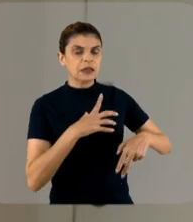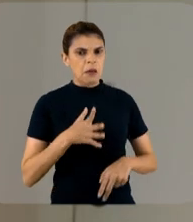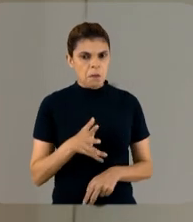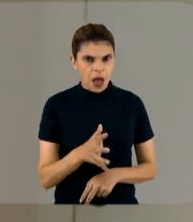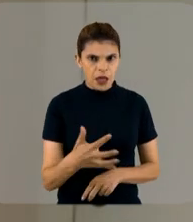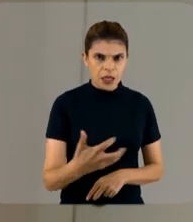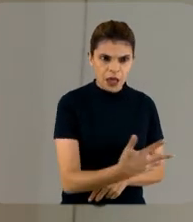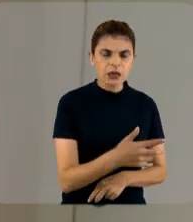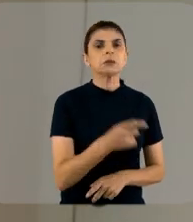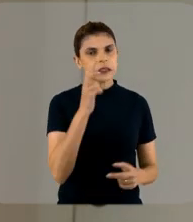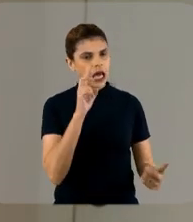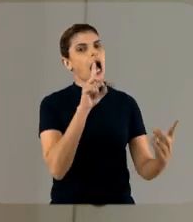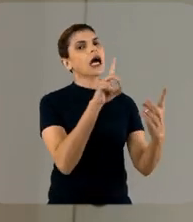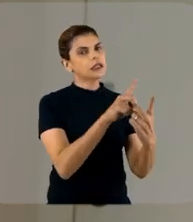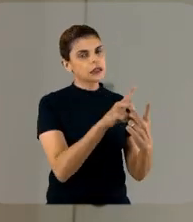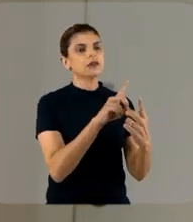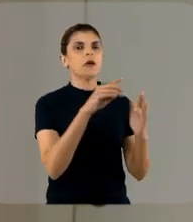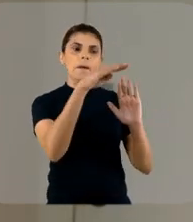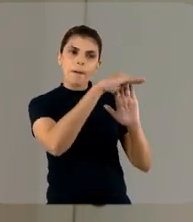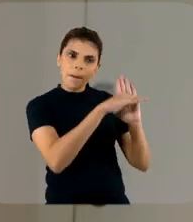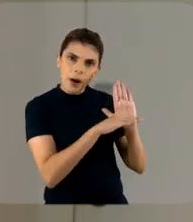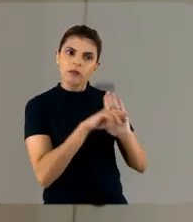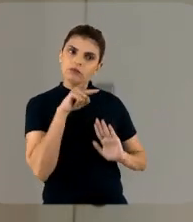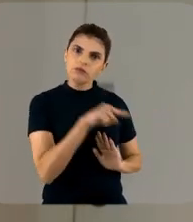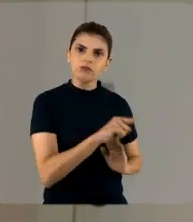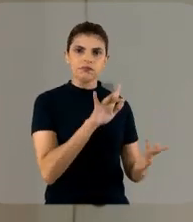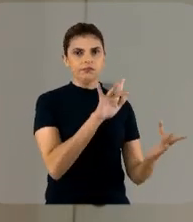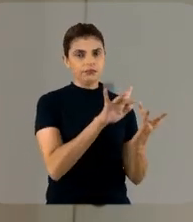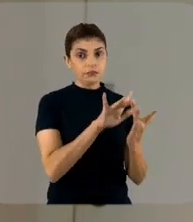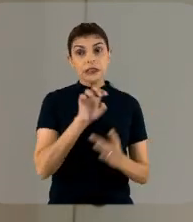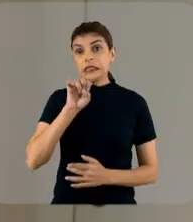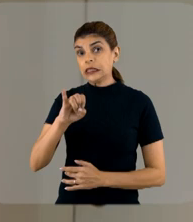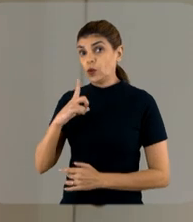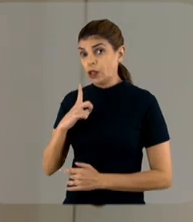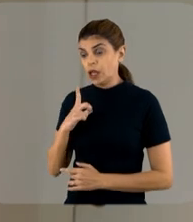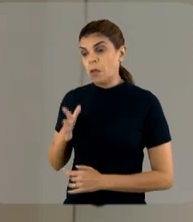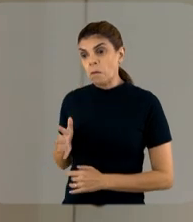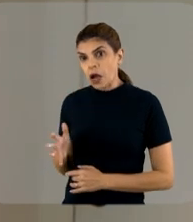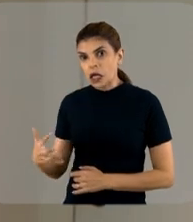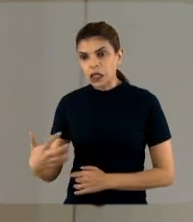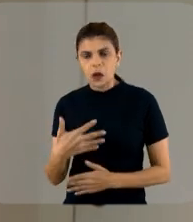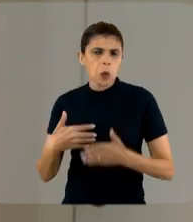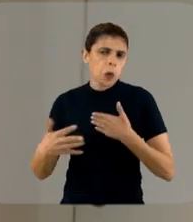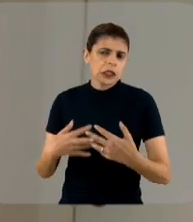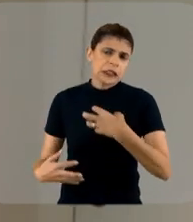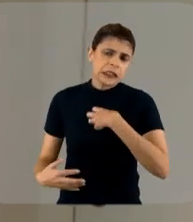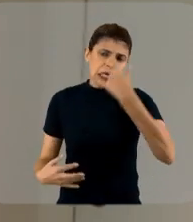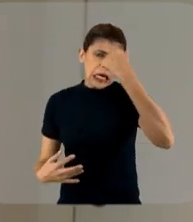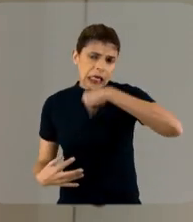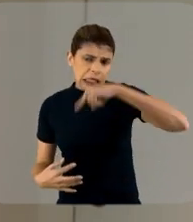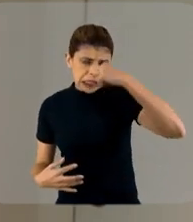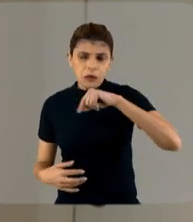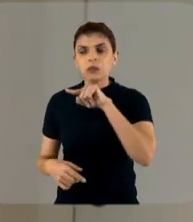bactéria multiresistente, ela vai ser atendida conforme as precauções de contato. Mas se eu tenho ela associada a qualquer